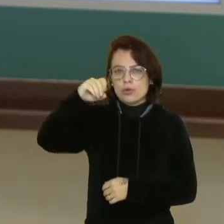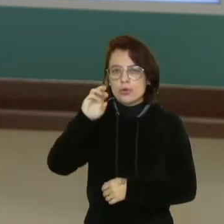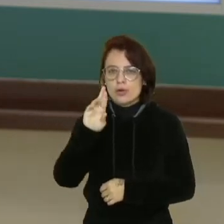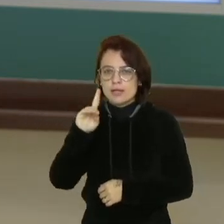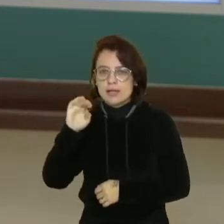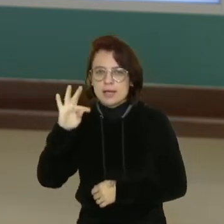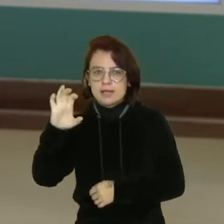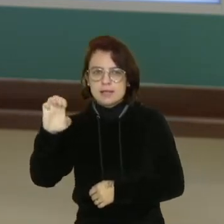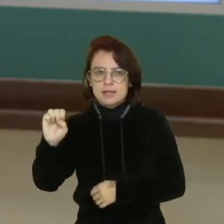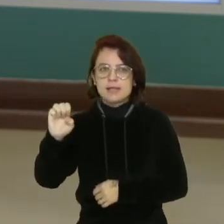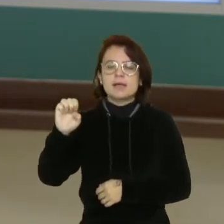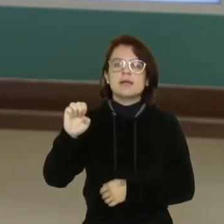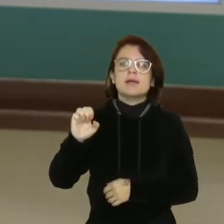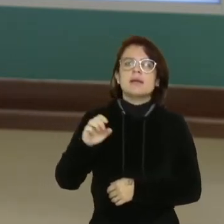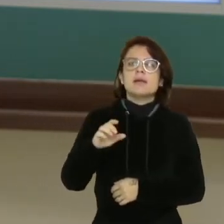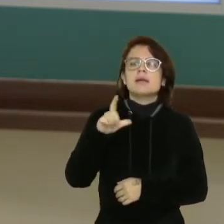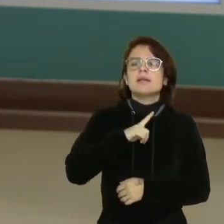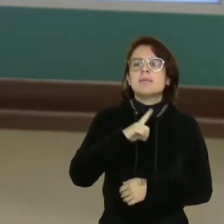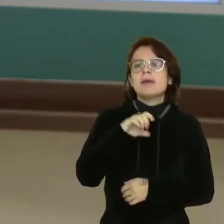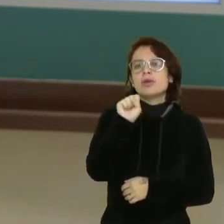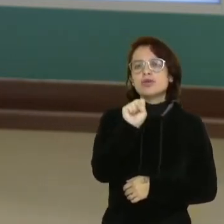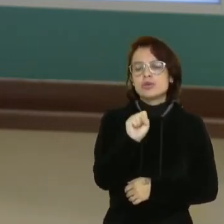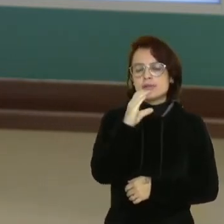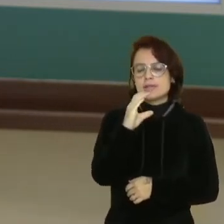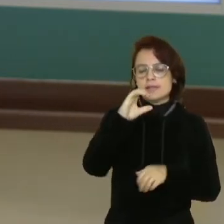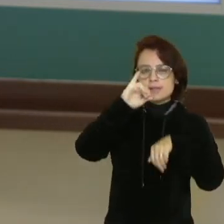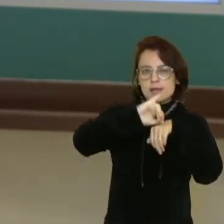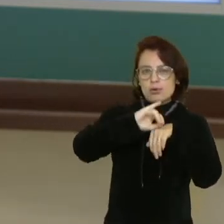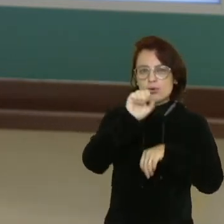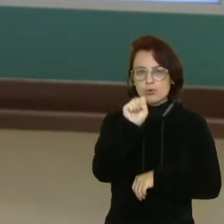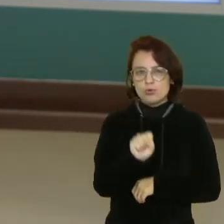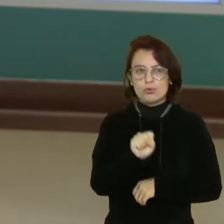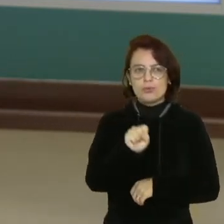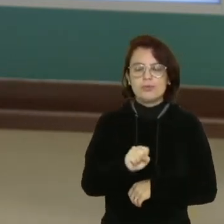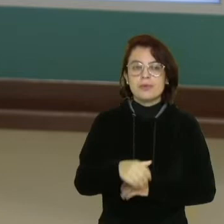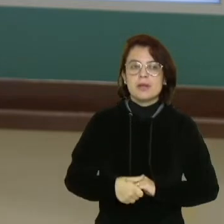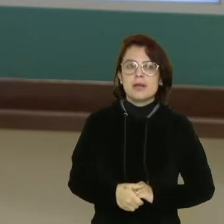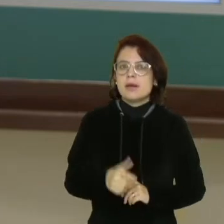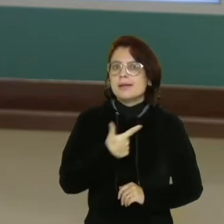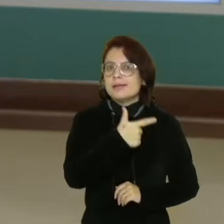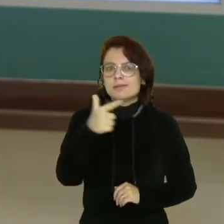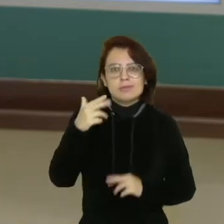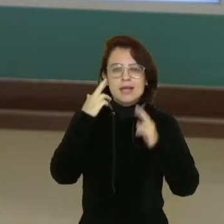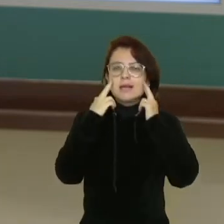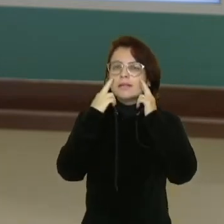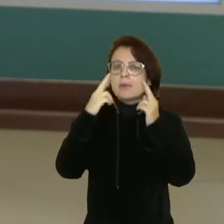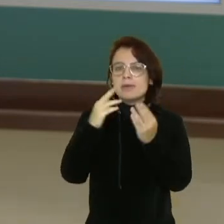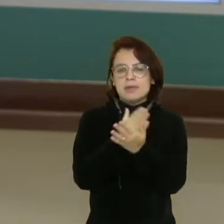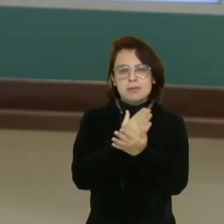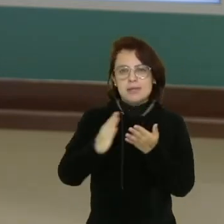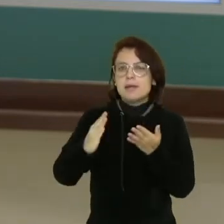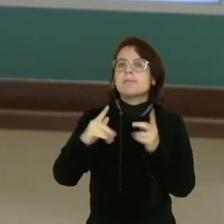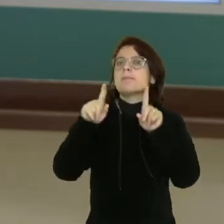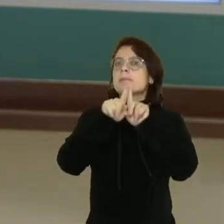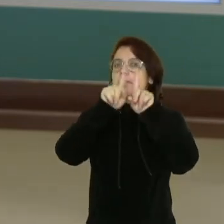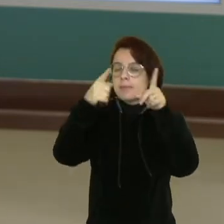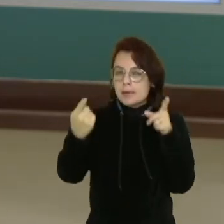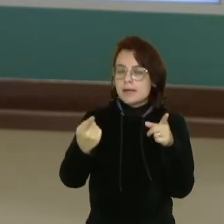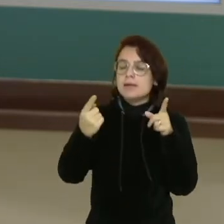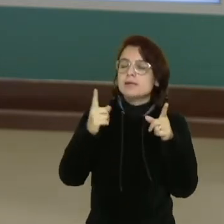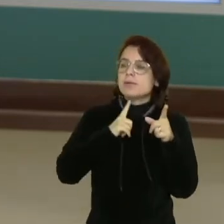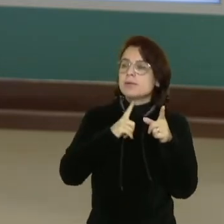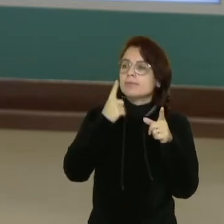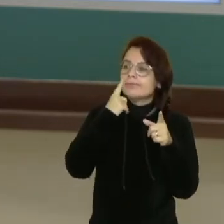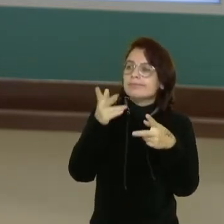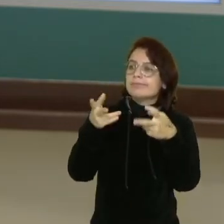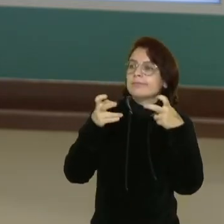respeita os limites dos estados, mas ela leva em consideração as características geográficas de cada